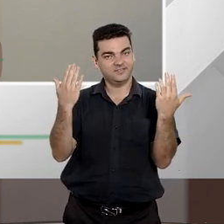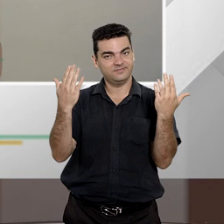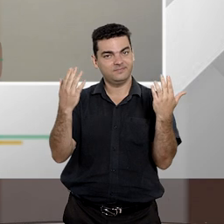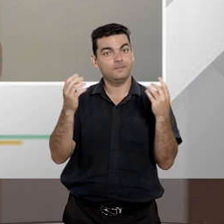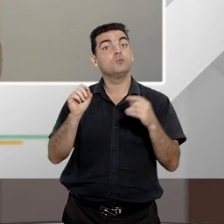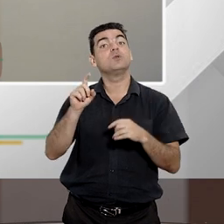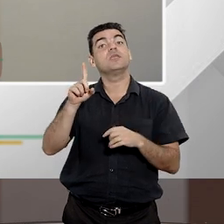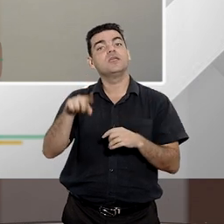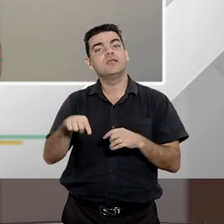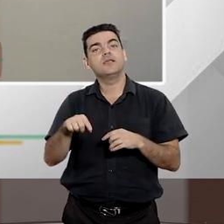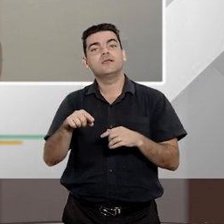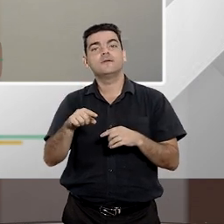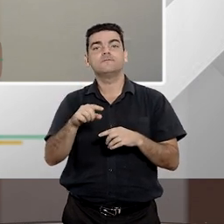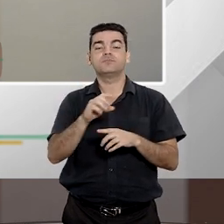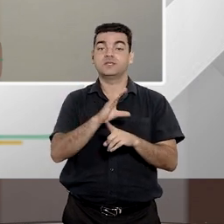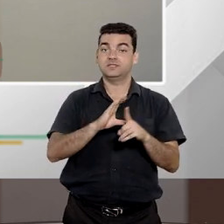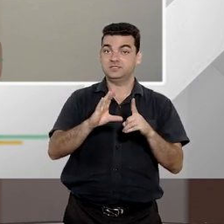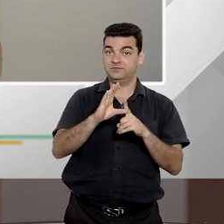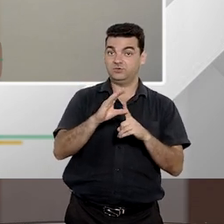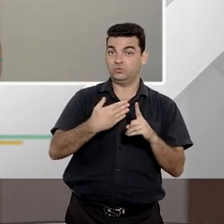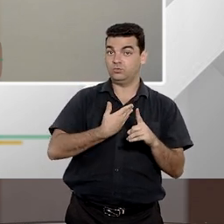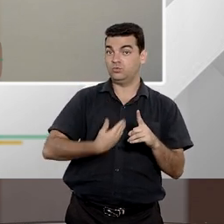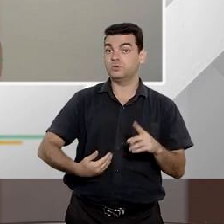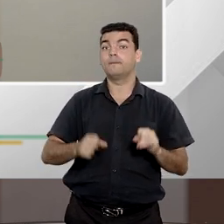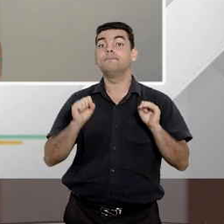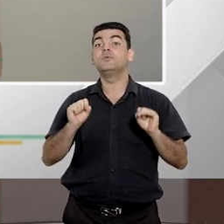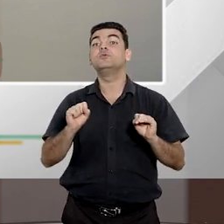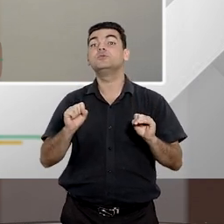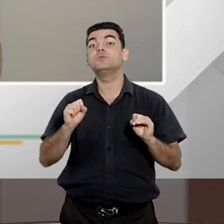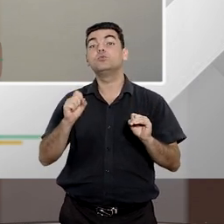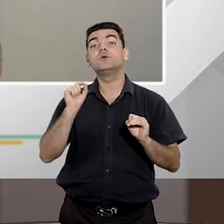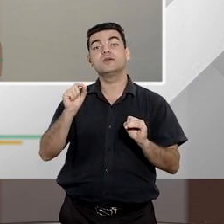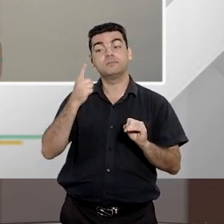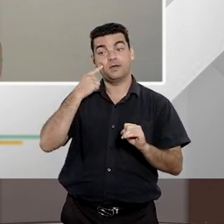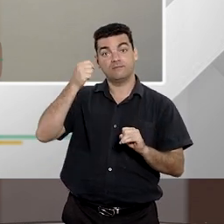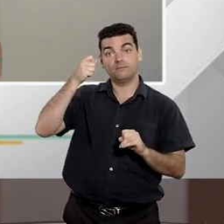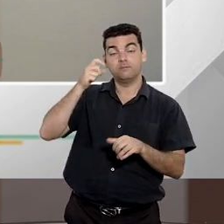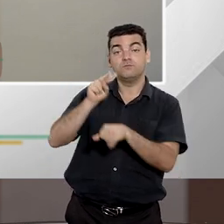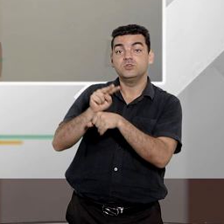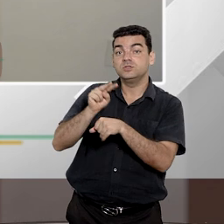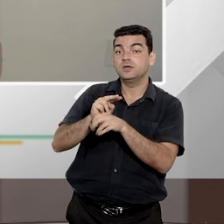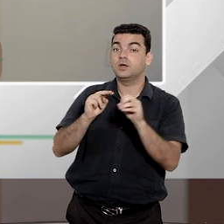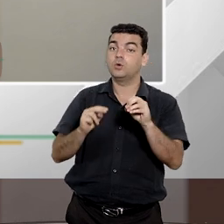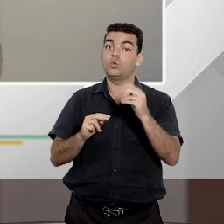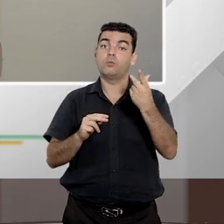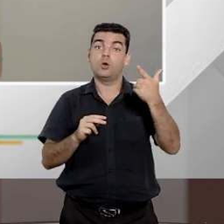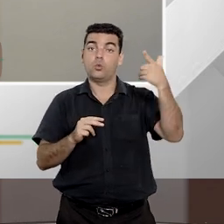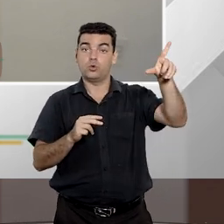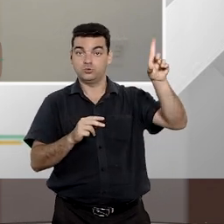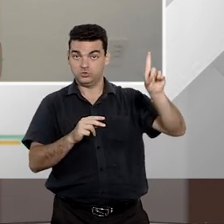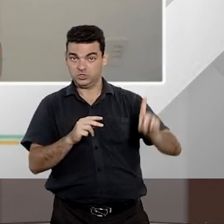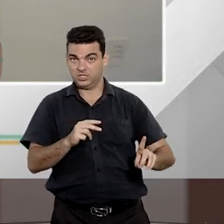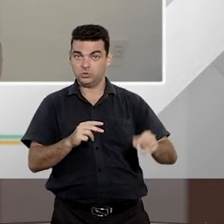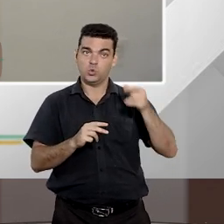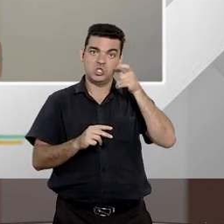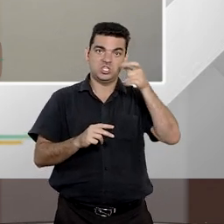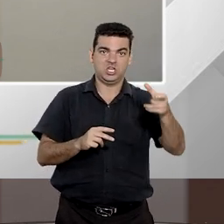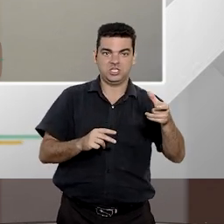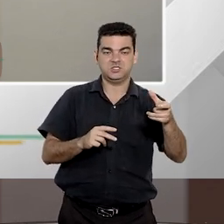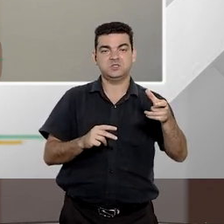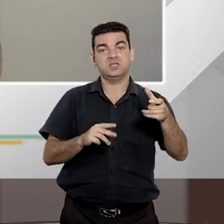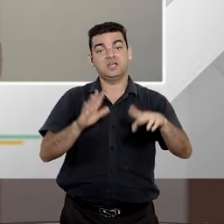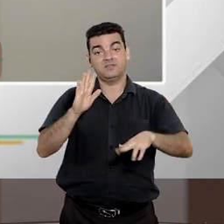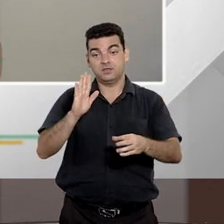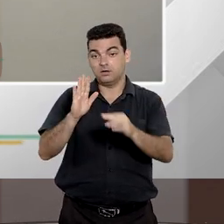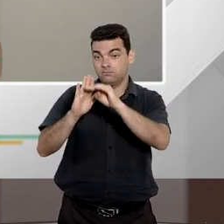se presta, do que a ação civil pública se presta a proteger, mas outros direitos e interesses que não estejam